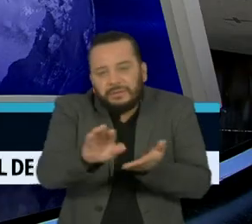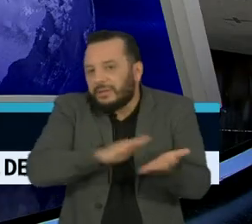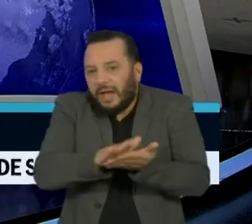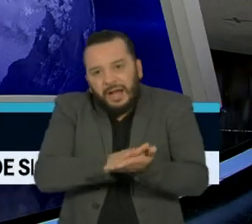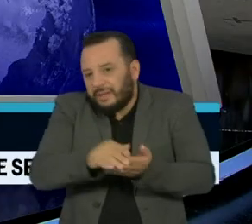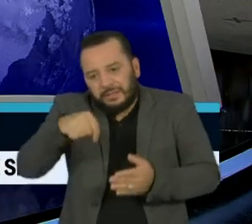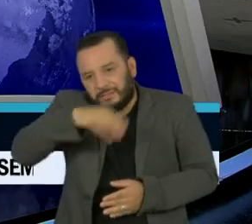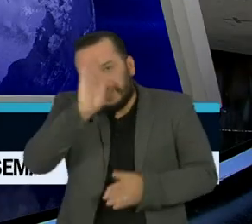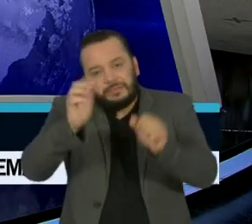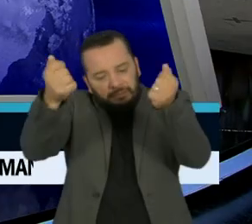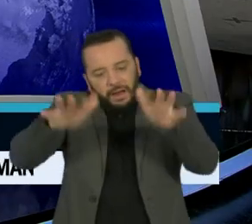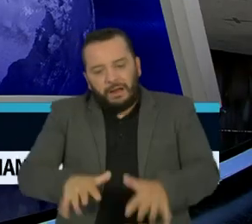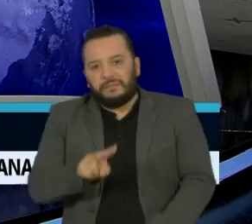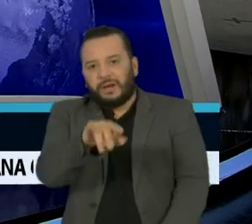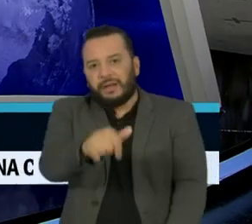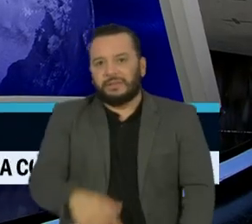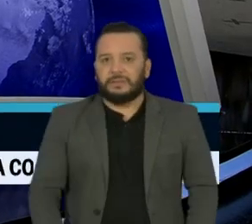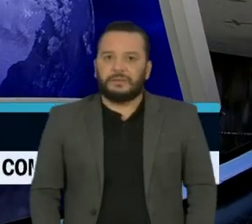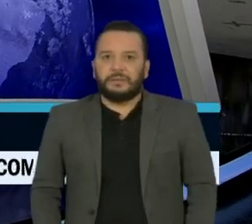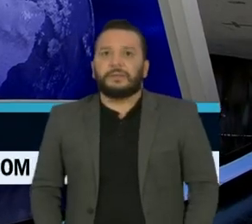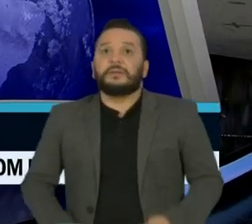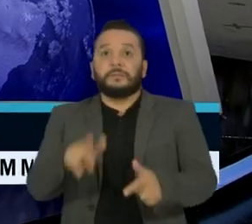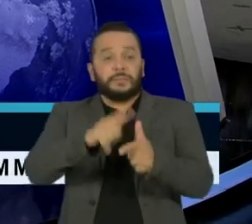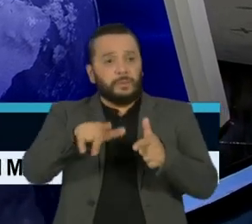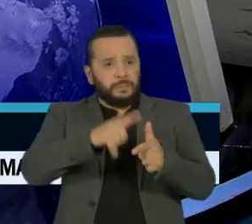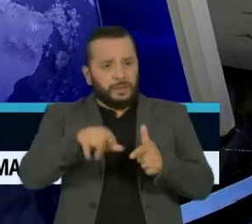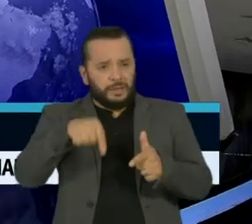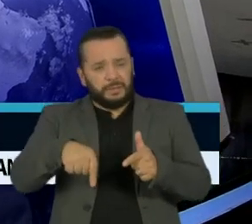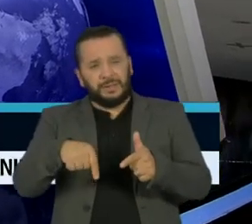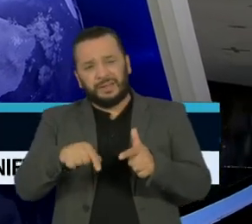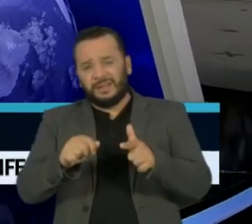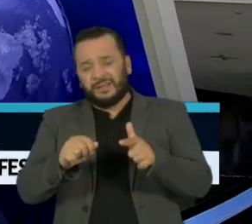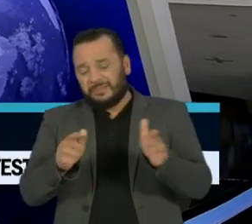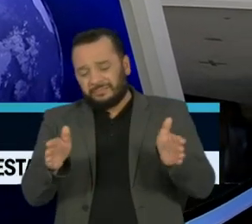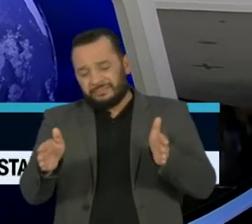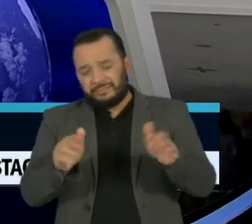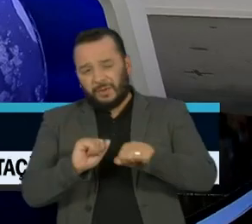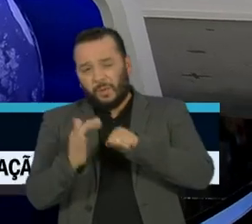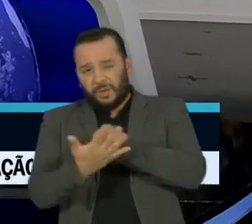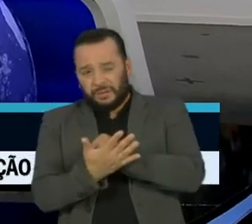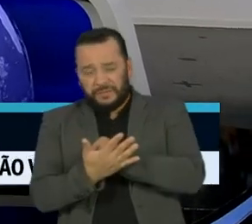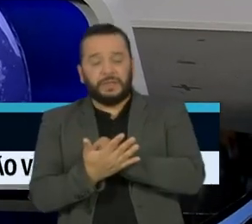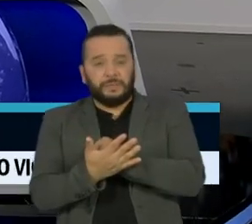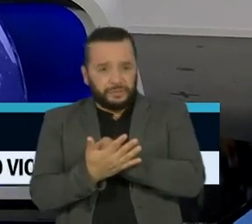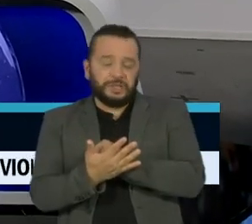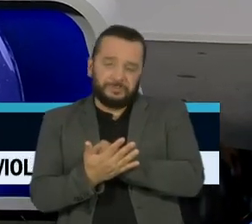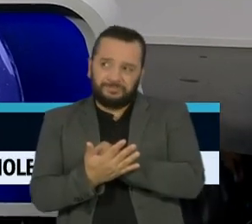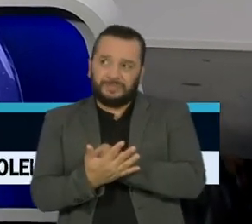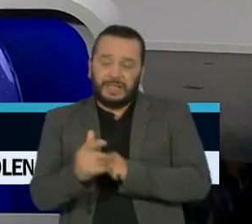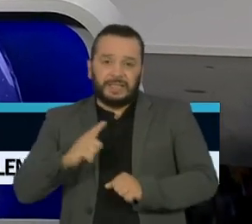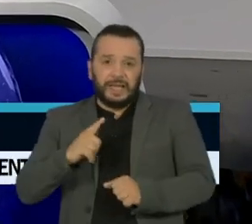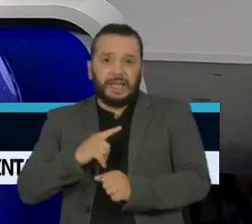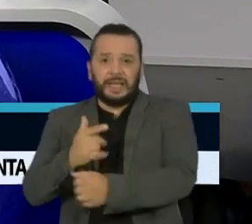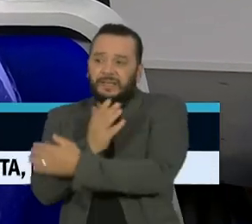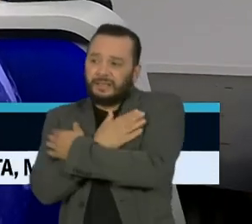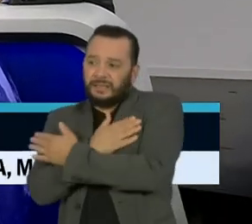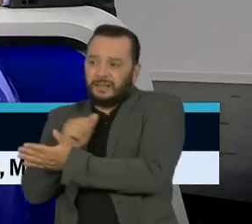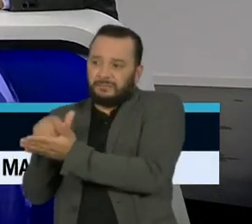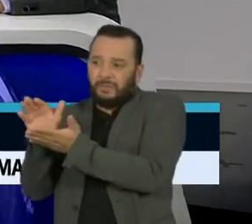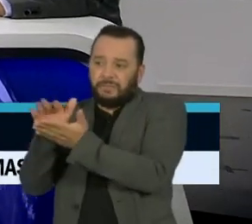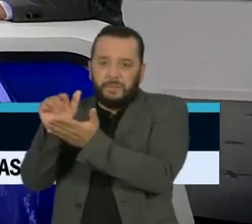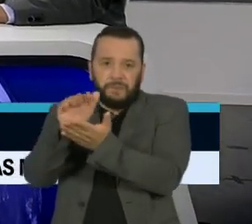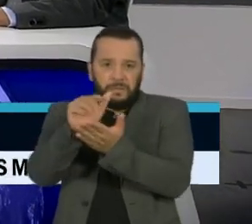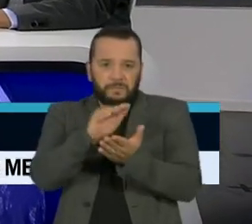Agora, Capaz, a crise gerada pelo coronavírus vai deixar aí uma legião de desempregados e muitas empresas quebradas.